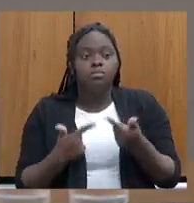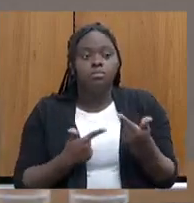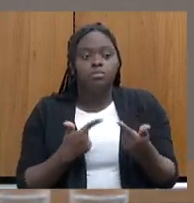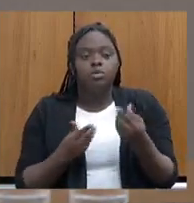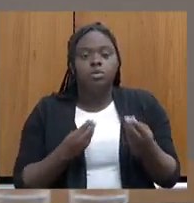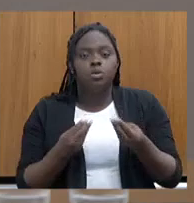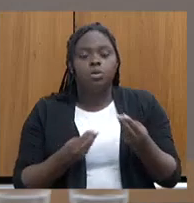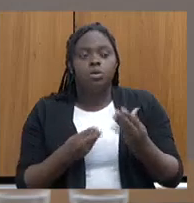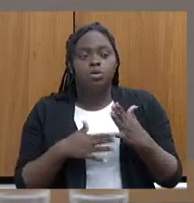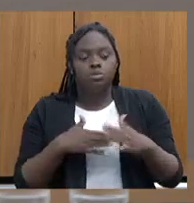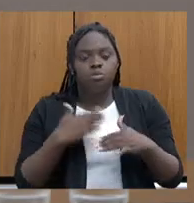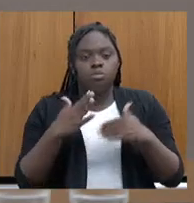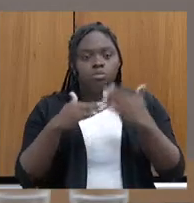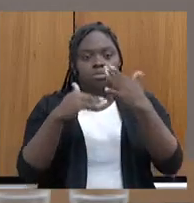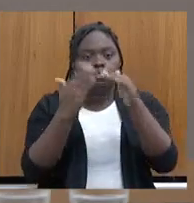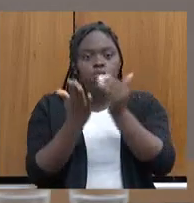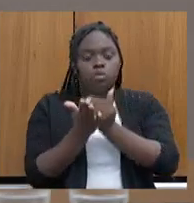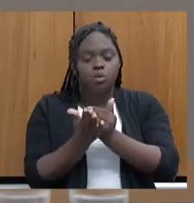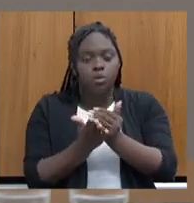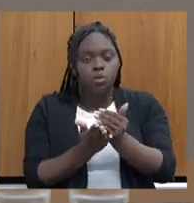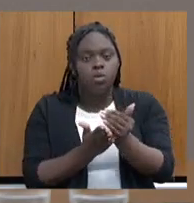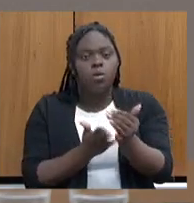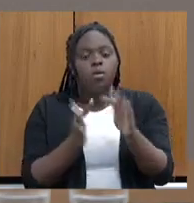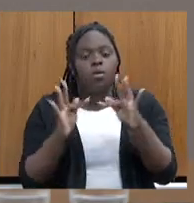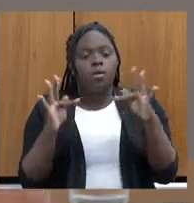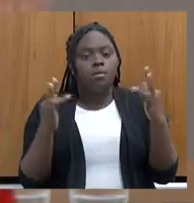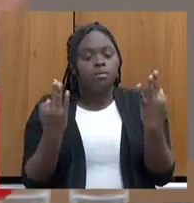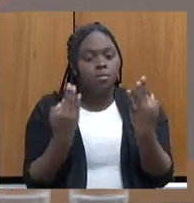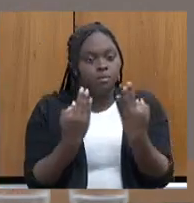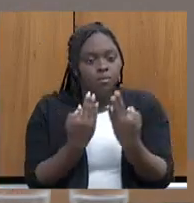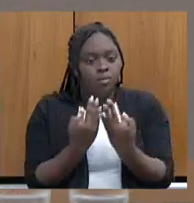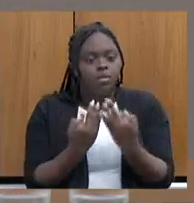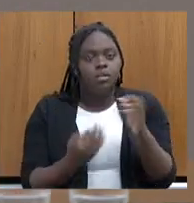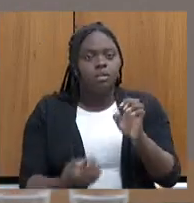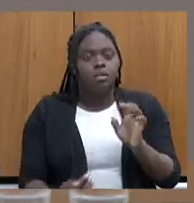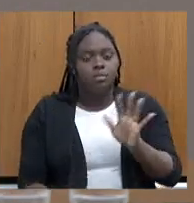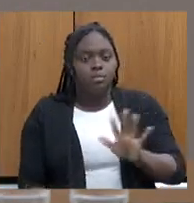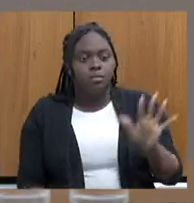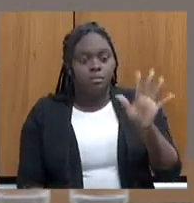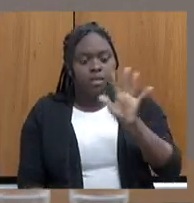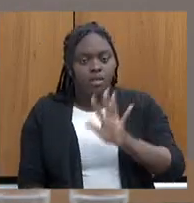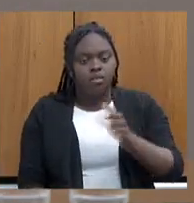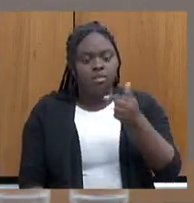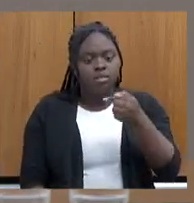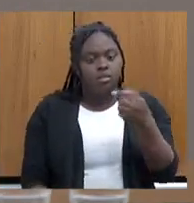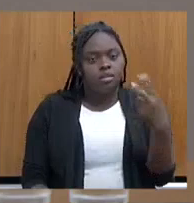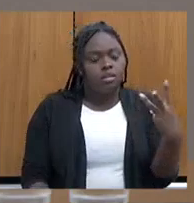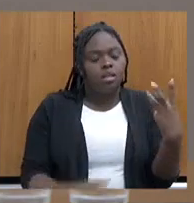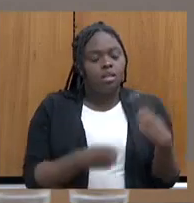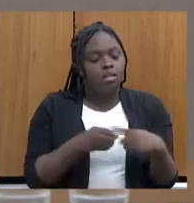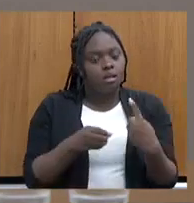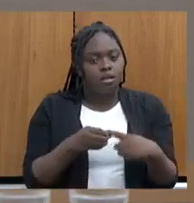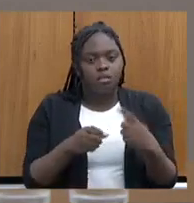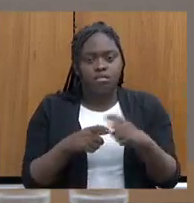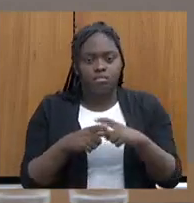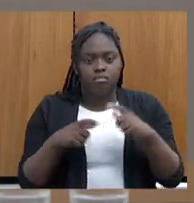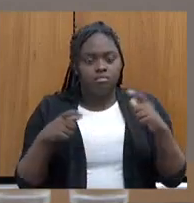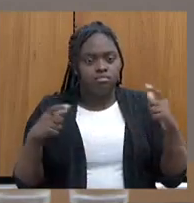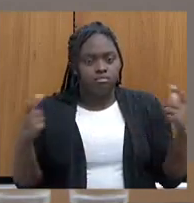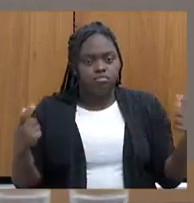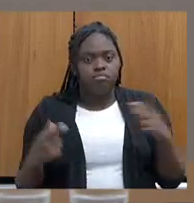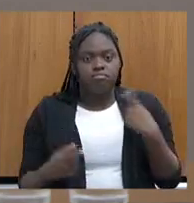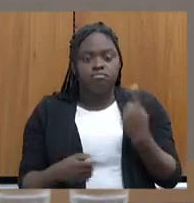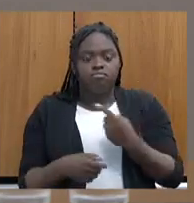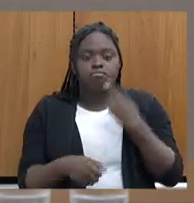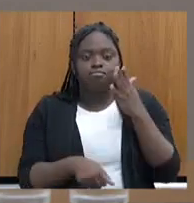é percurso? A gente começa a mapear as famílias nesses 73 municípios de maior vulnerabilidade. E a